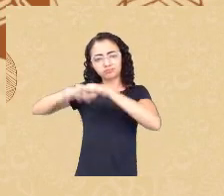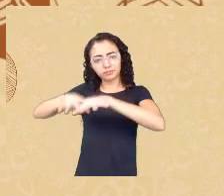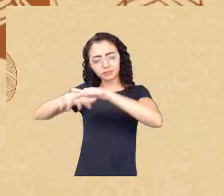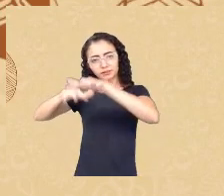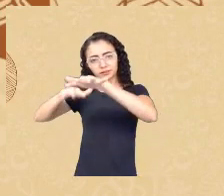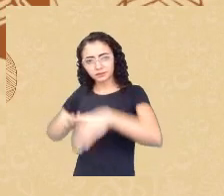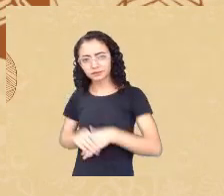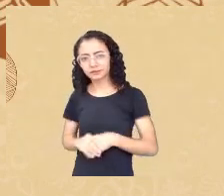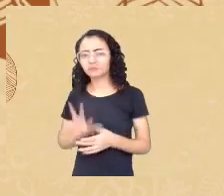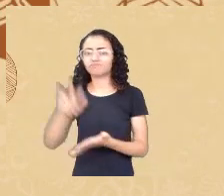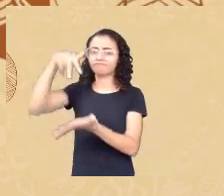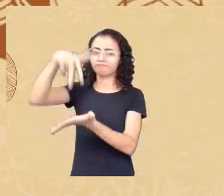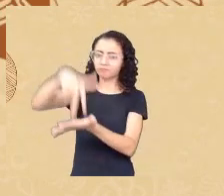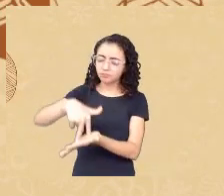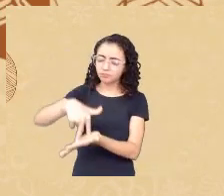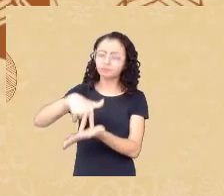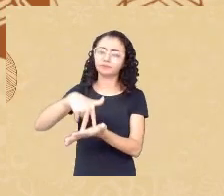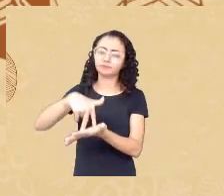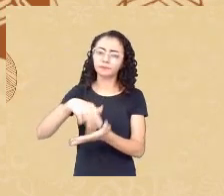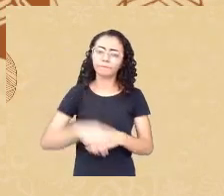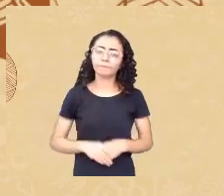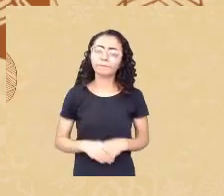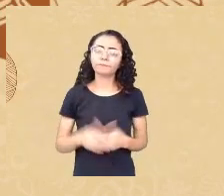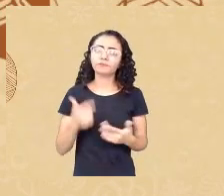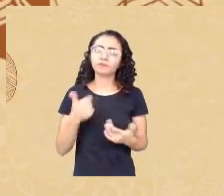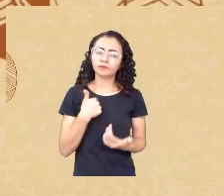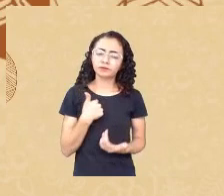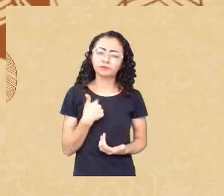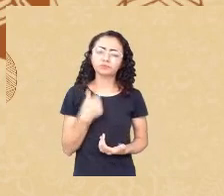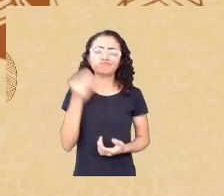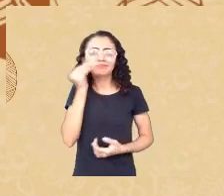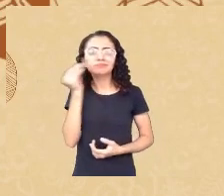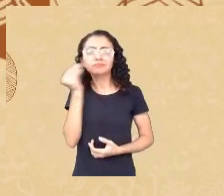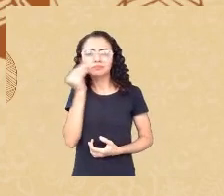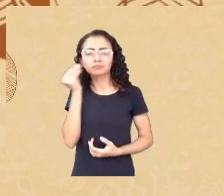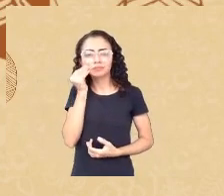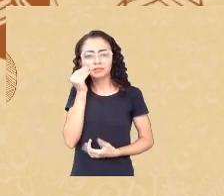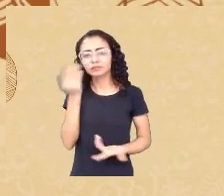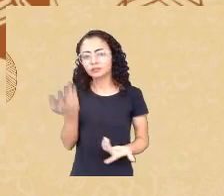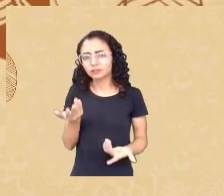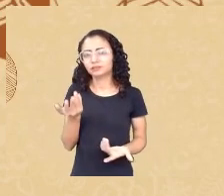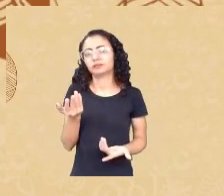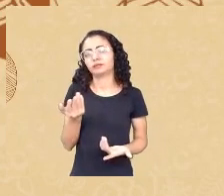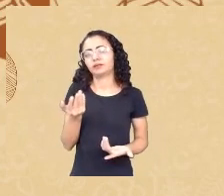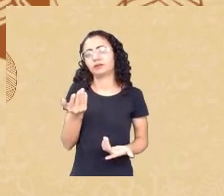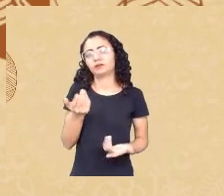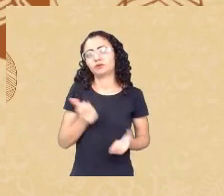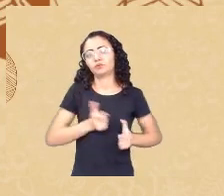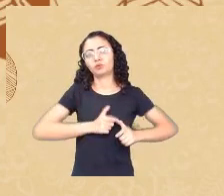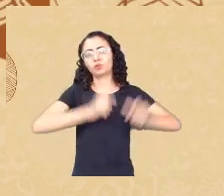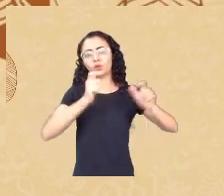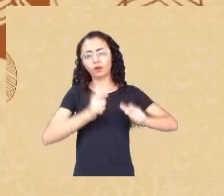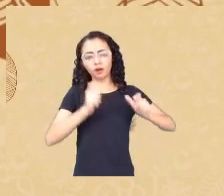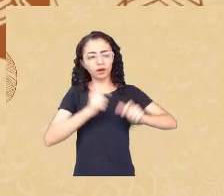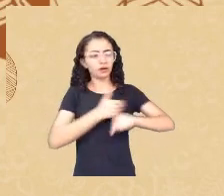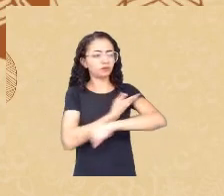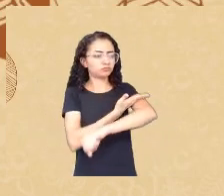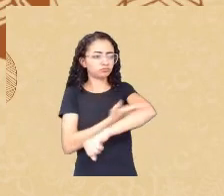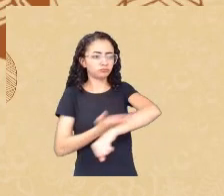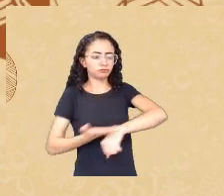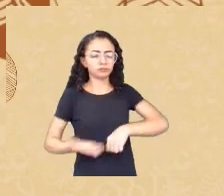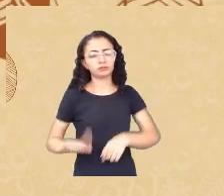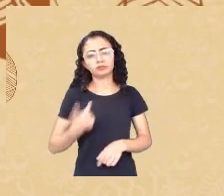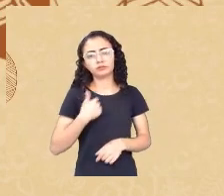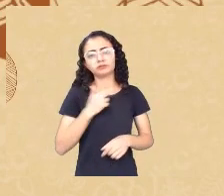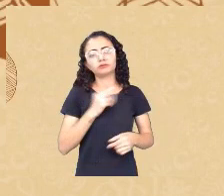equivocada estou tentando de alguma maneira a partir do meu local de branquitude encampar e colaborar em